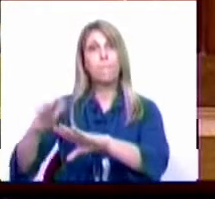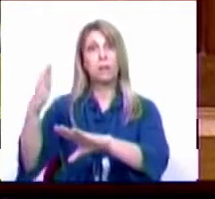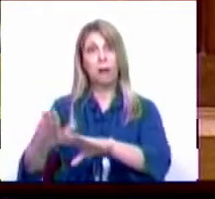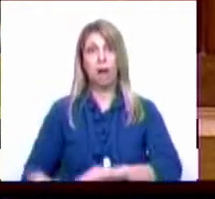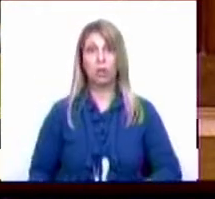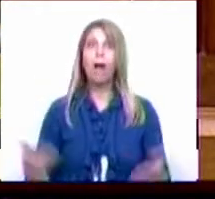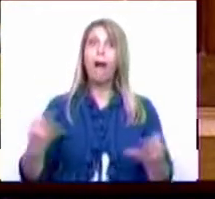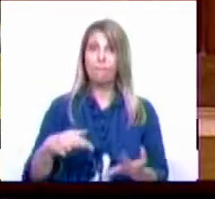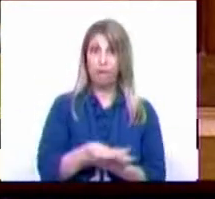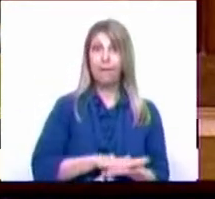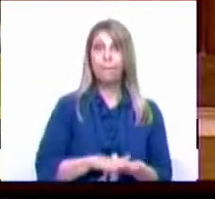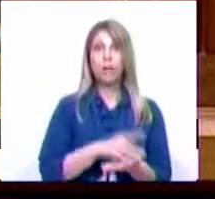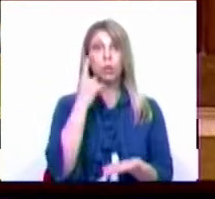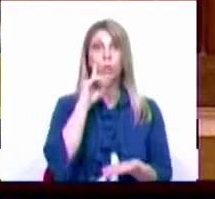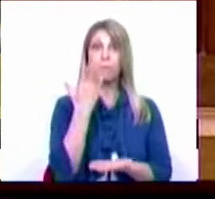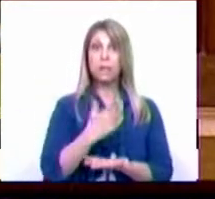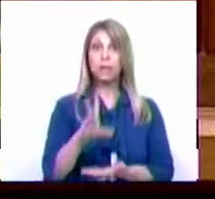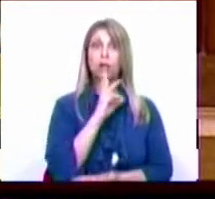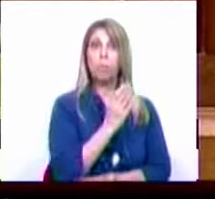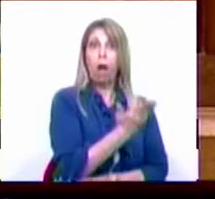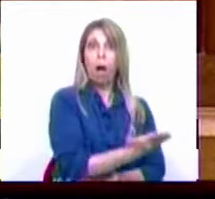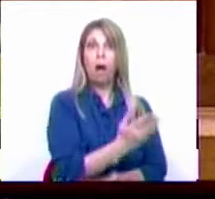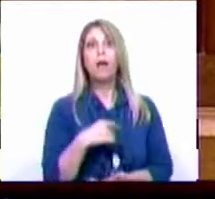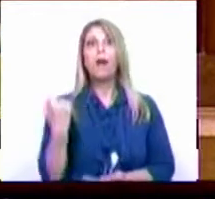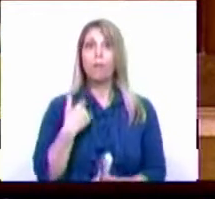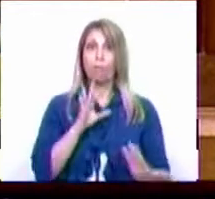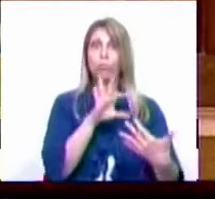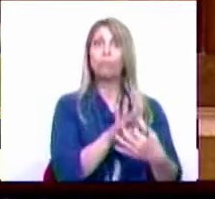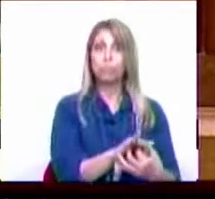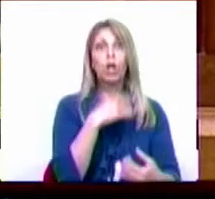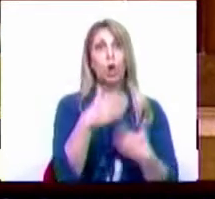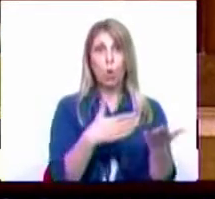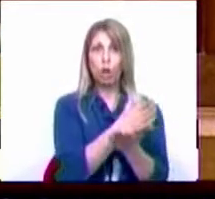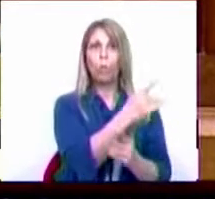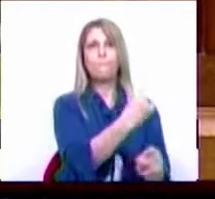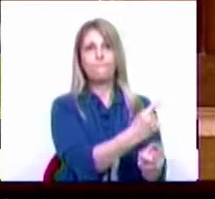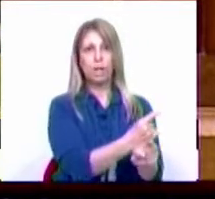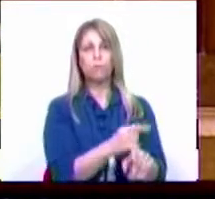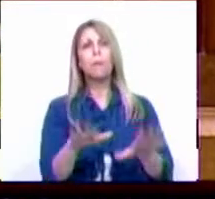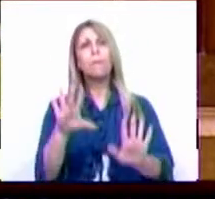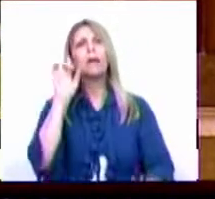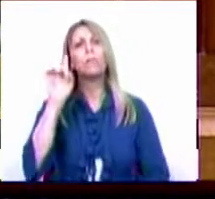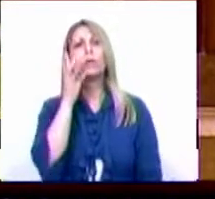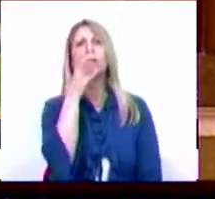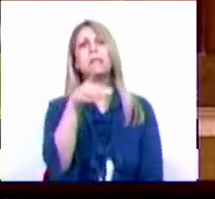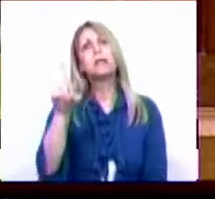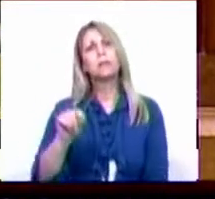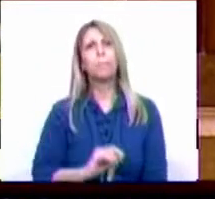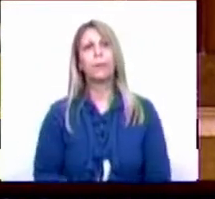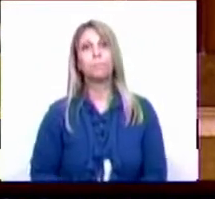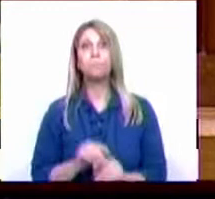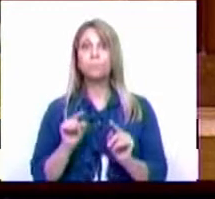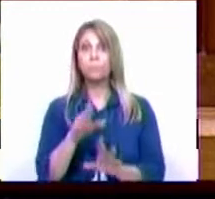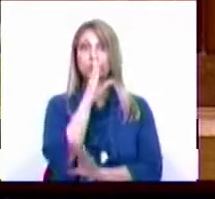conhecimento científico que estão estas respostas, é nele que nos temos colocado e é por lá que continuaremos. Mas é importante dizer também, este